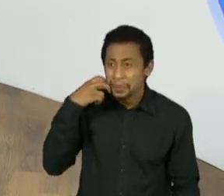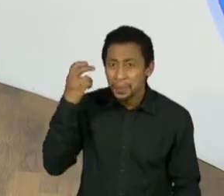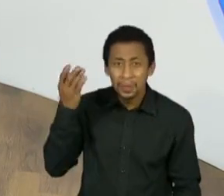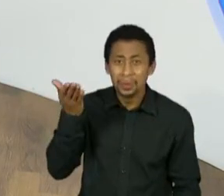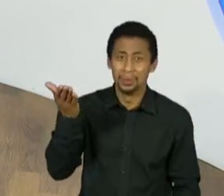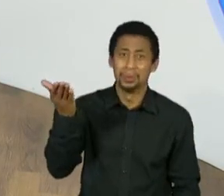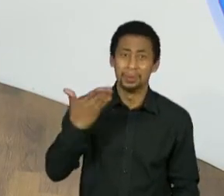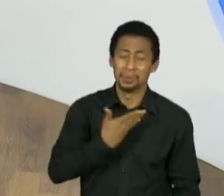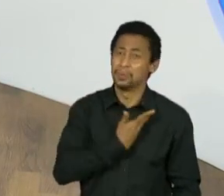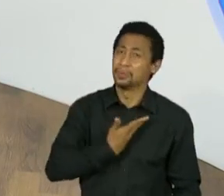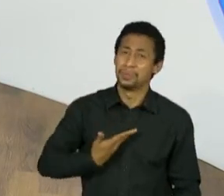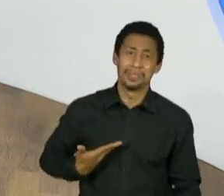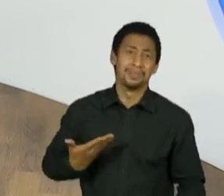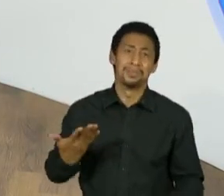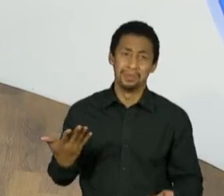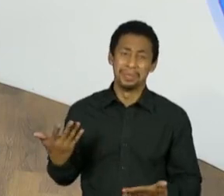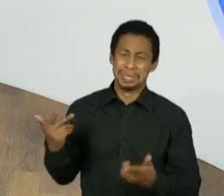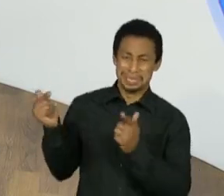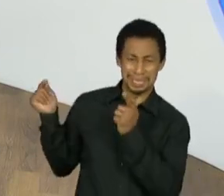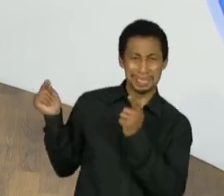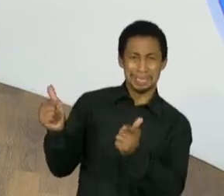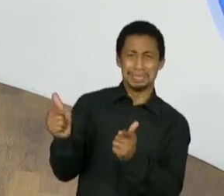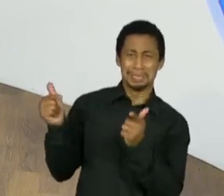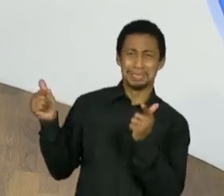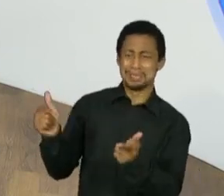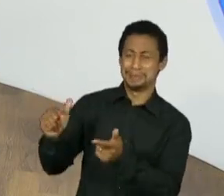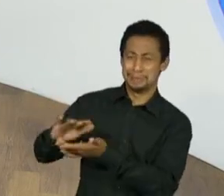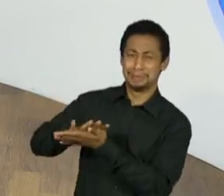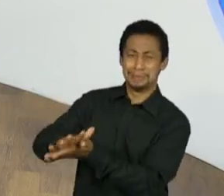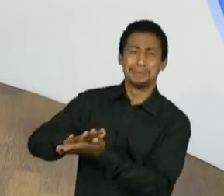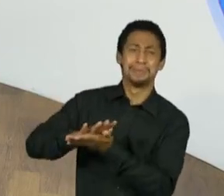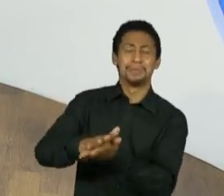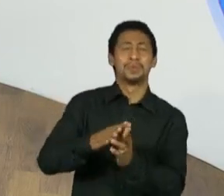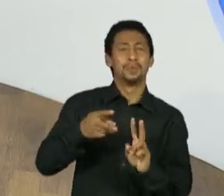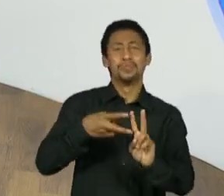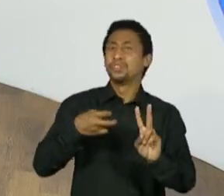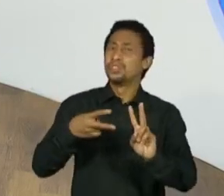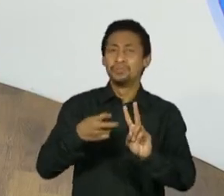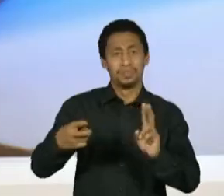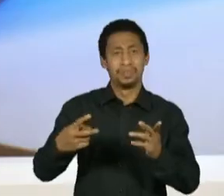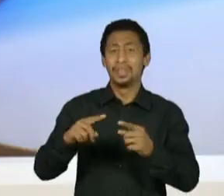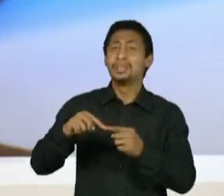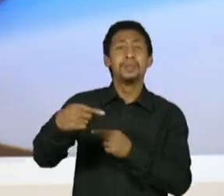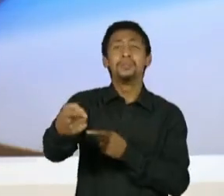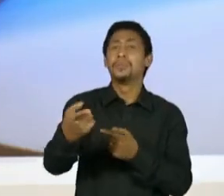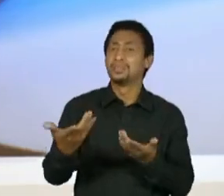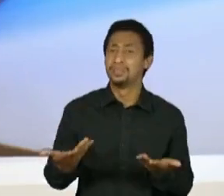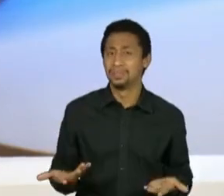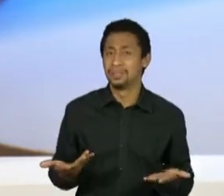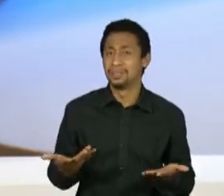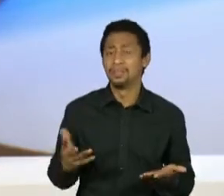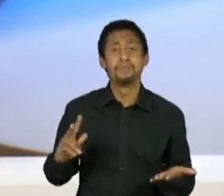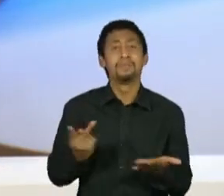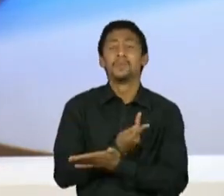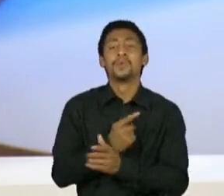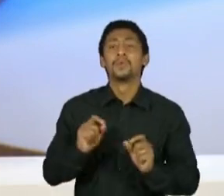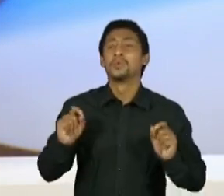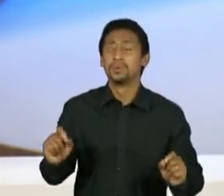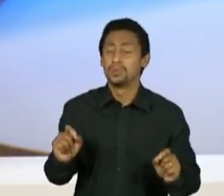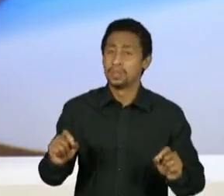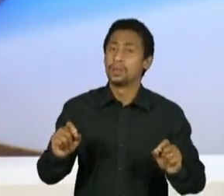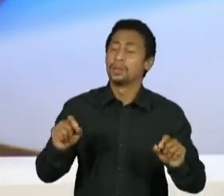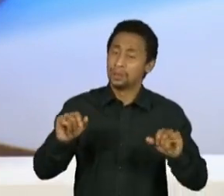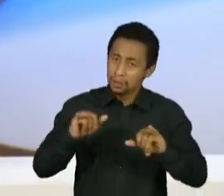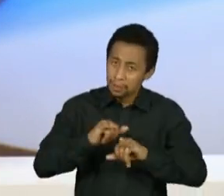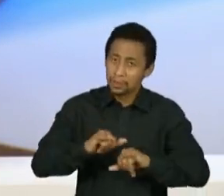em parar com esses ataques, esse genocídio declarado. O que a gente vai viver após isso? E essa é a pergunta que eu quero deixar para o cacique